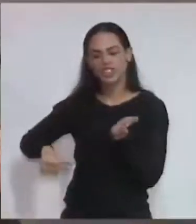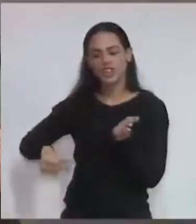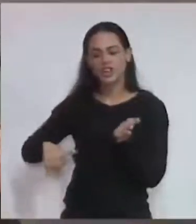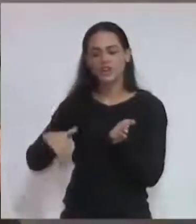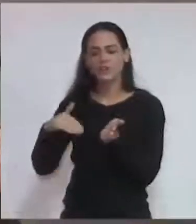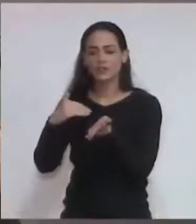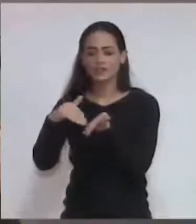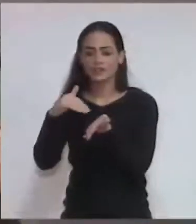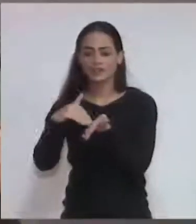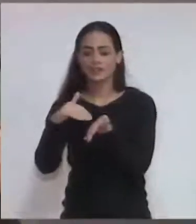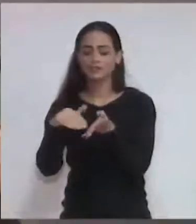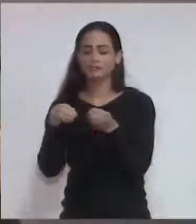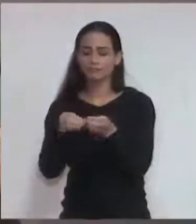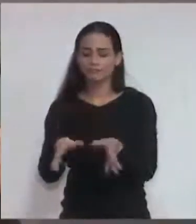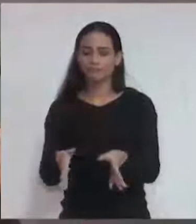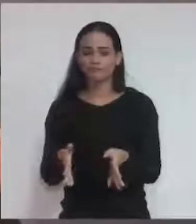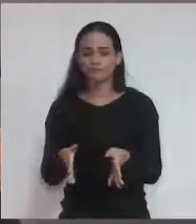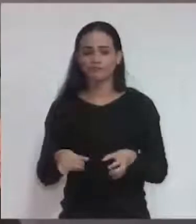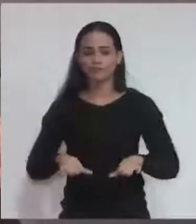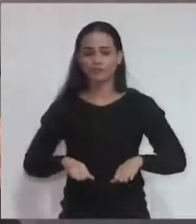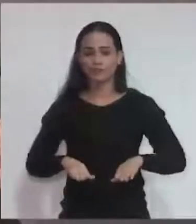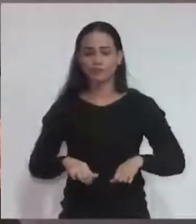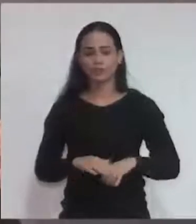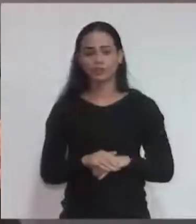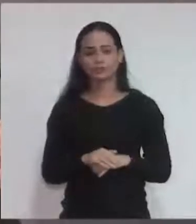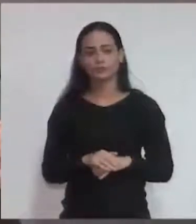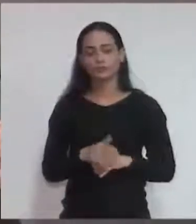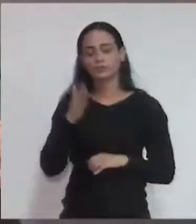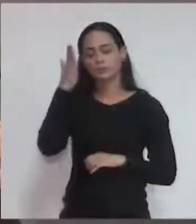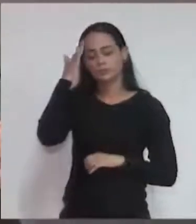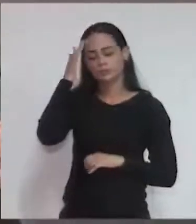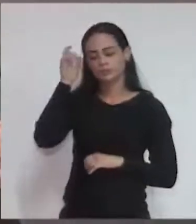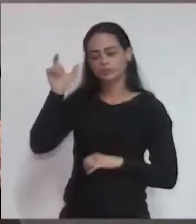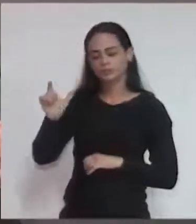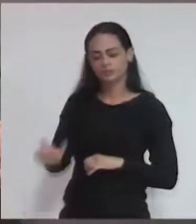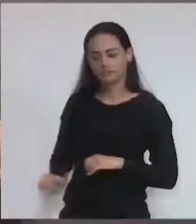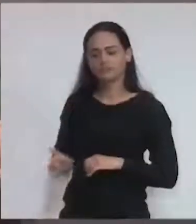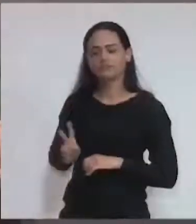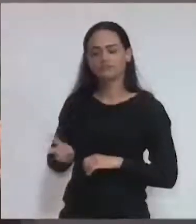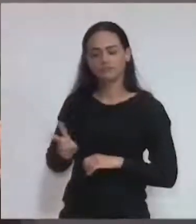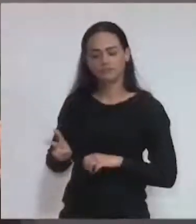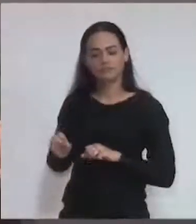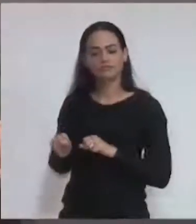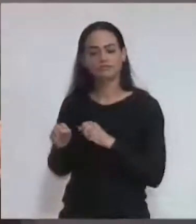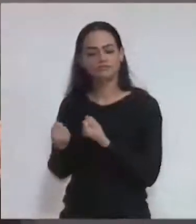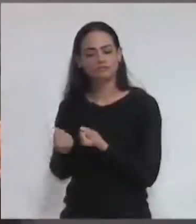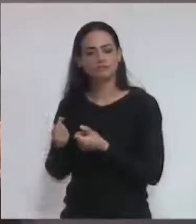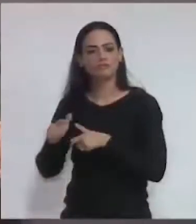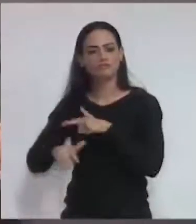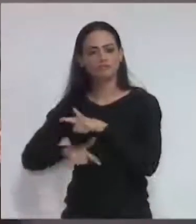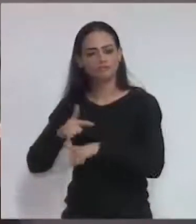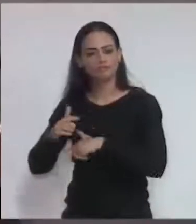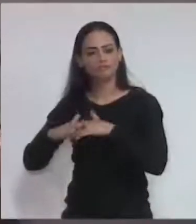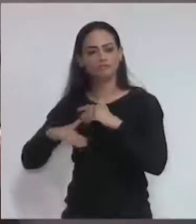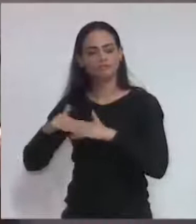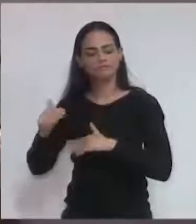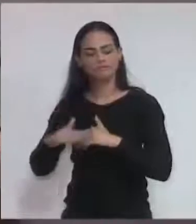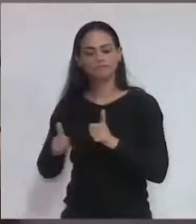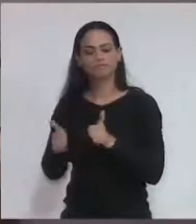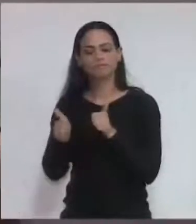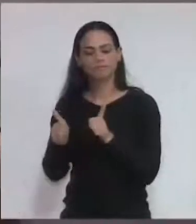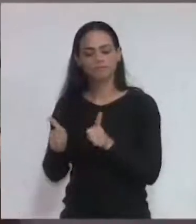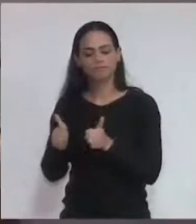Sabemos o empenho que o Paulo Marciano tem demonstrado na frente, ali, acompanhando o Balô, na